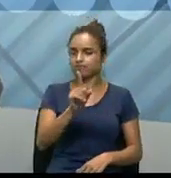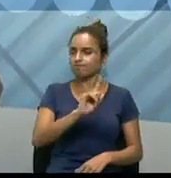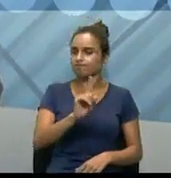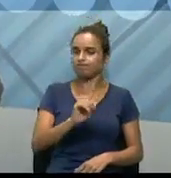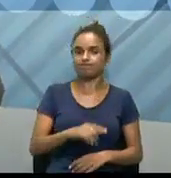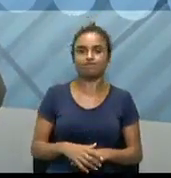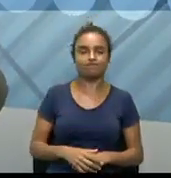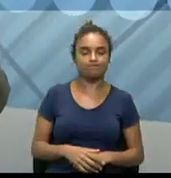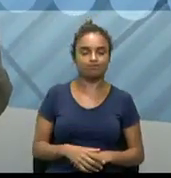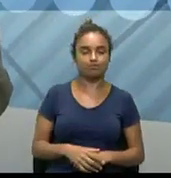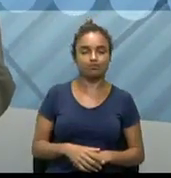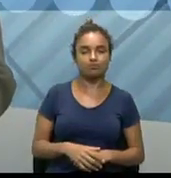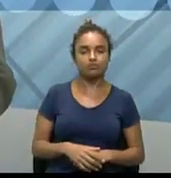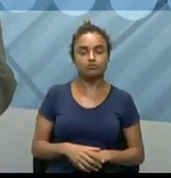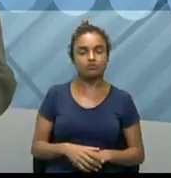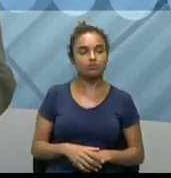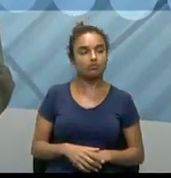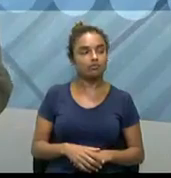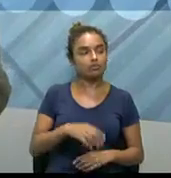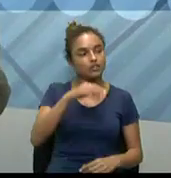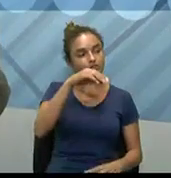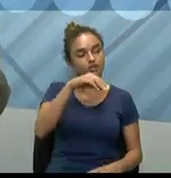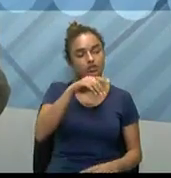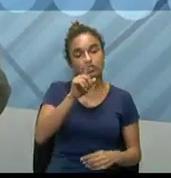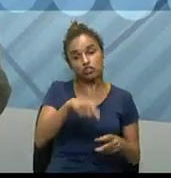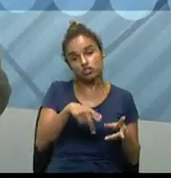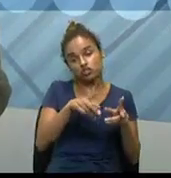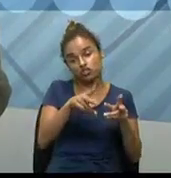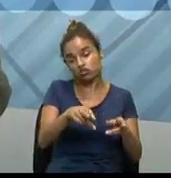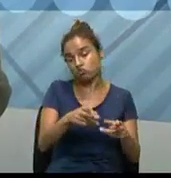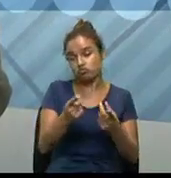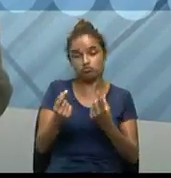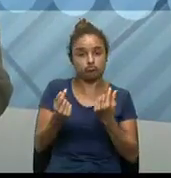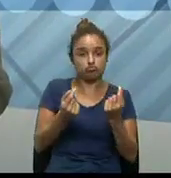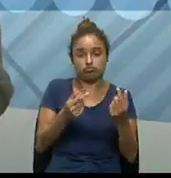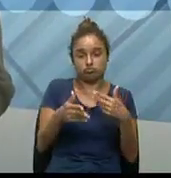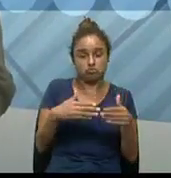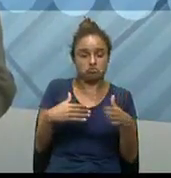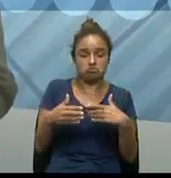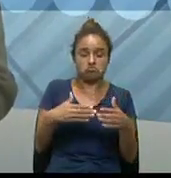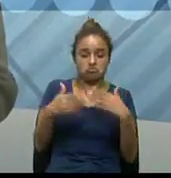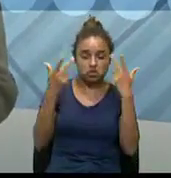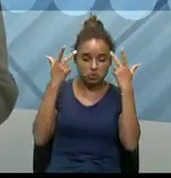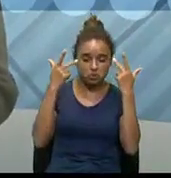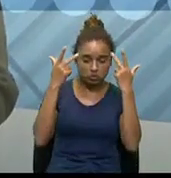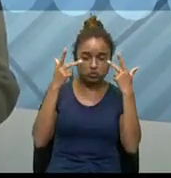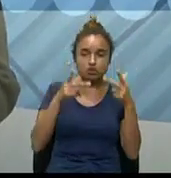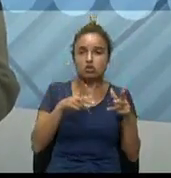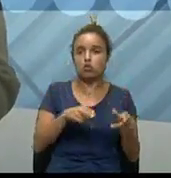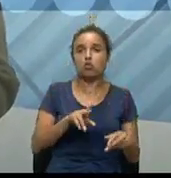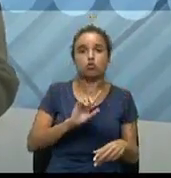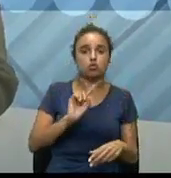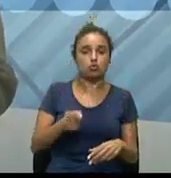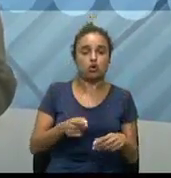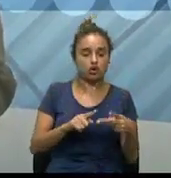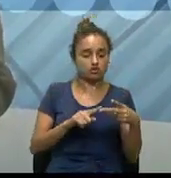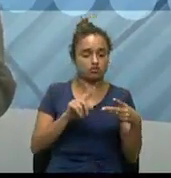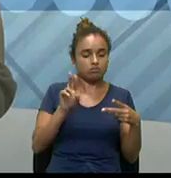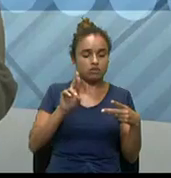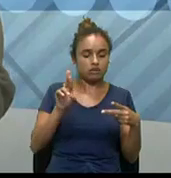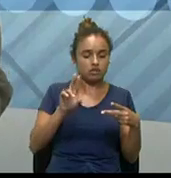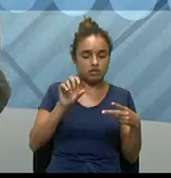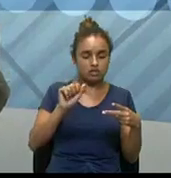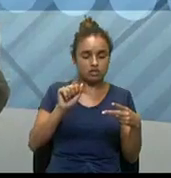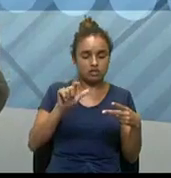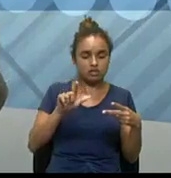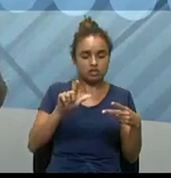a gente pode falar. É uma moeda, como se fosse o dólar, né? Como se fosse o real. Porém, a